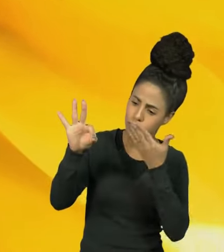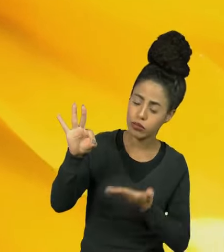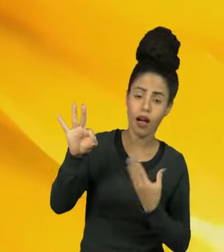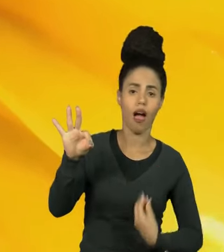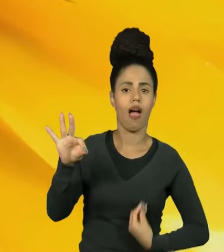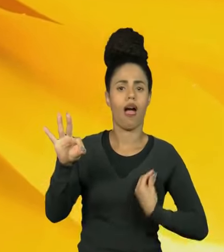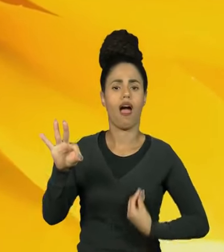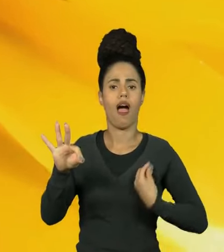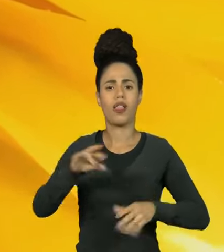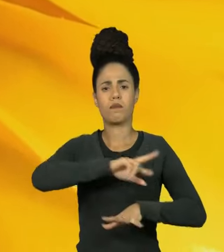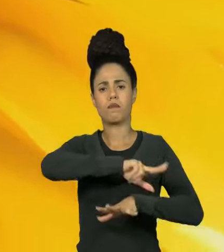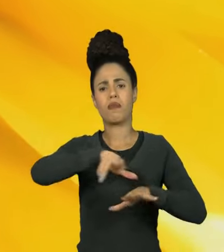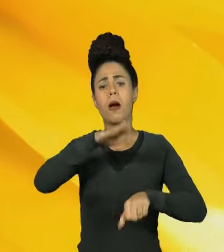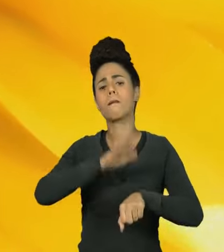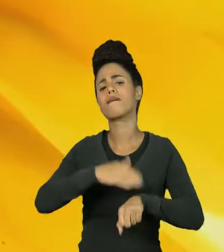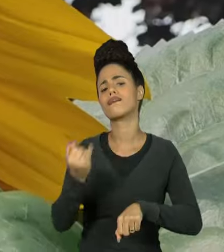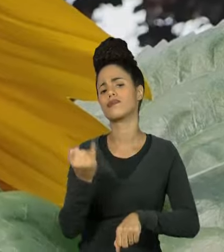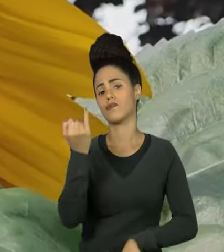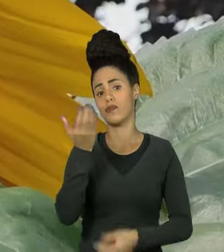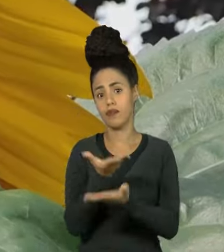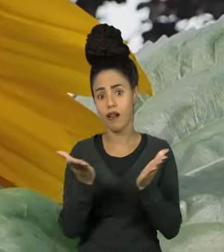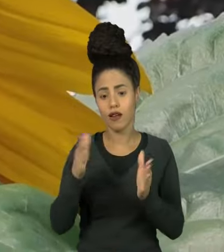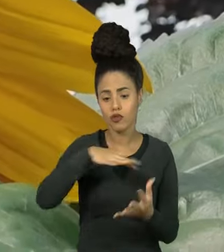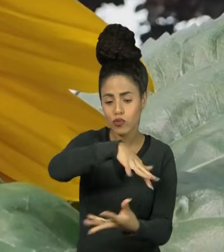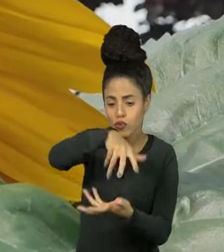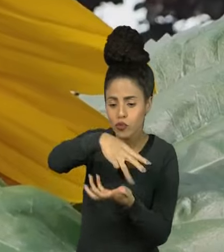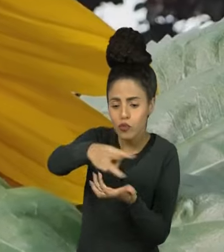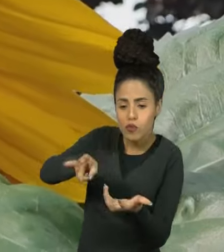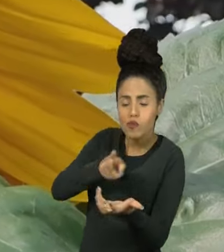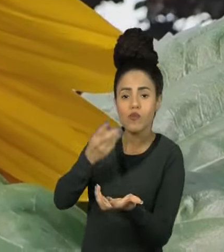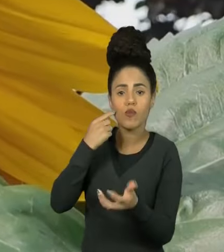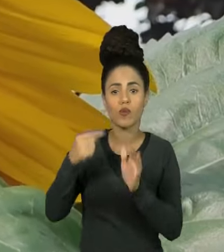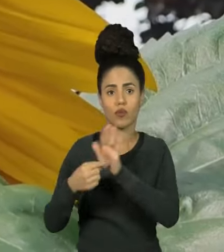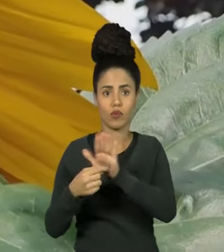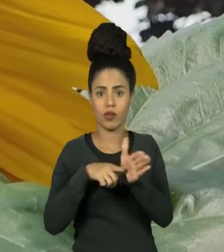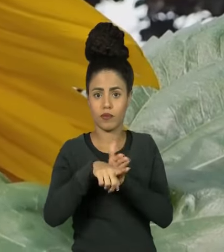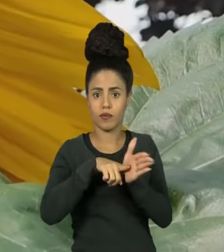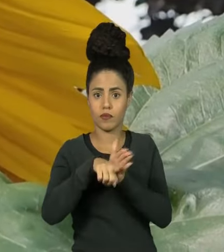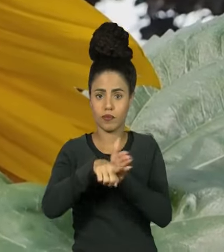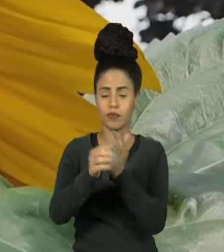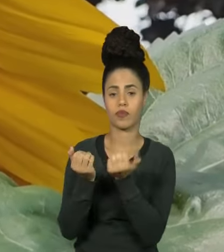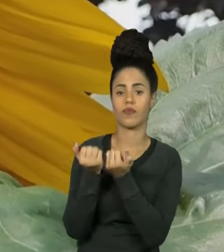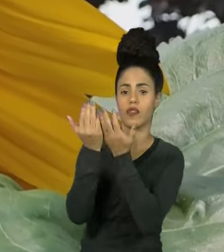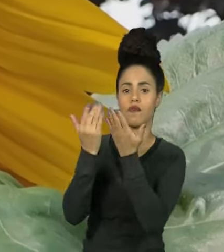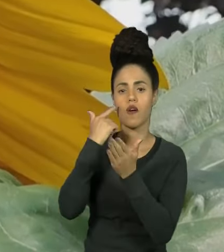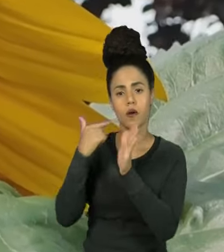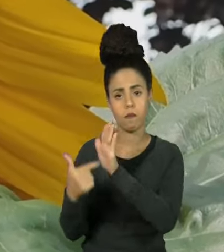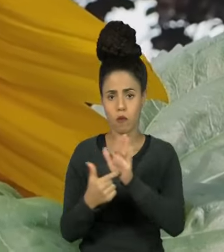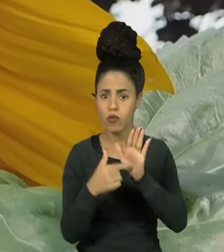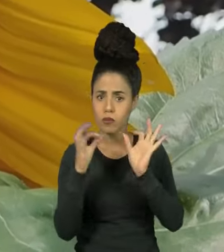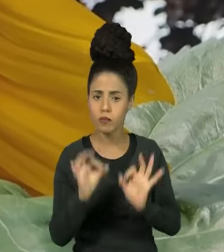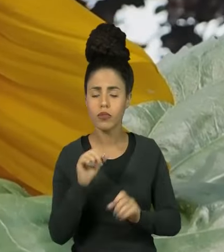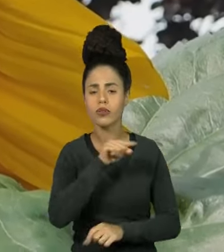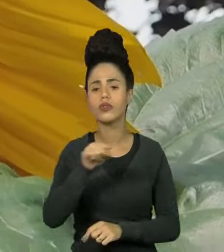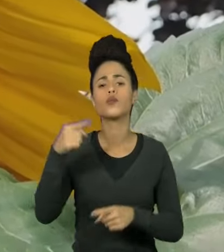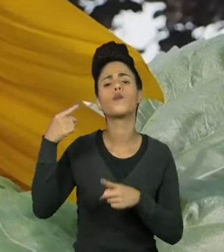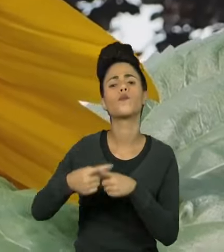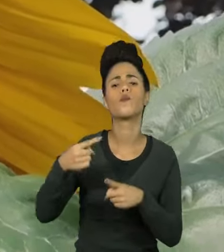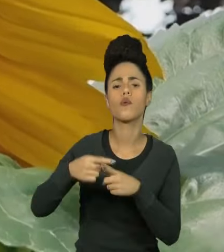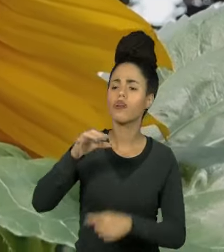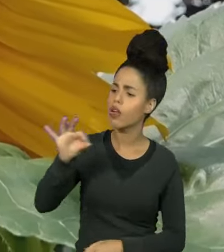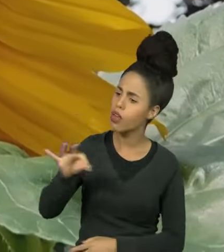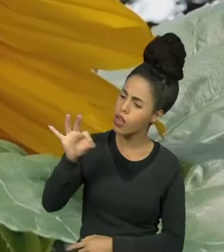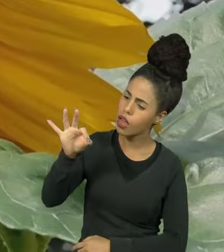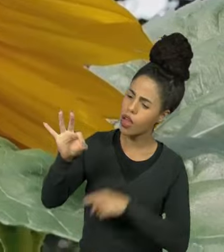vivos mais importantes da Terra, segundo o ONG de Pesquisa Internacional Earthwatch Institute. Isso porque esses